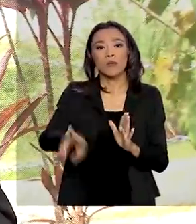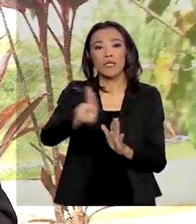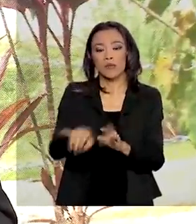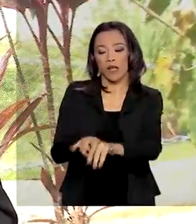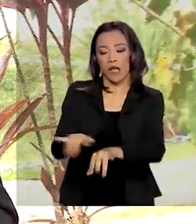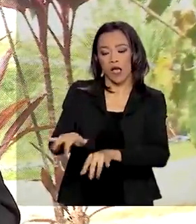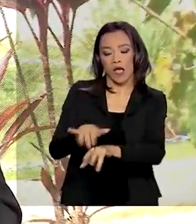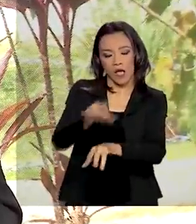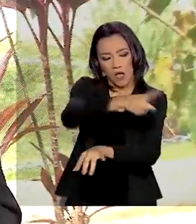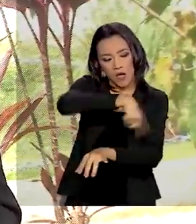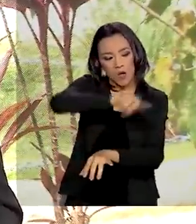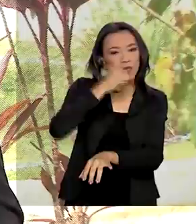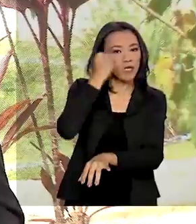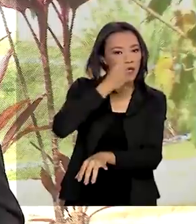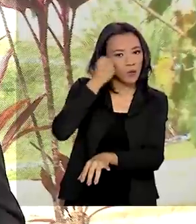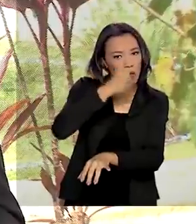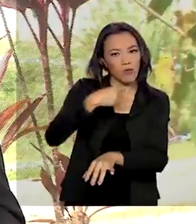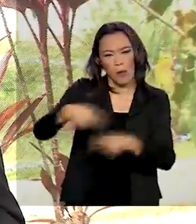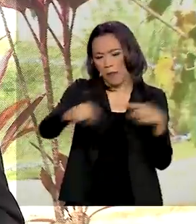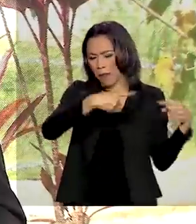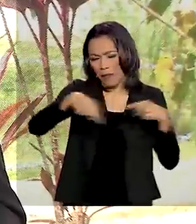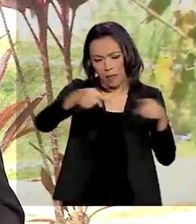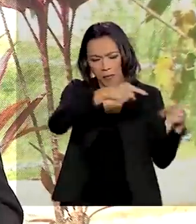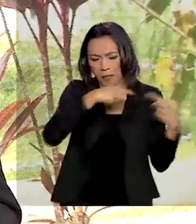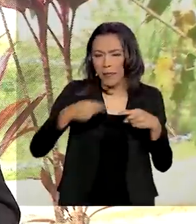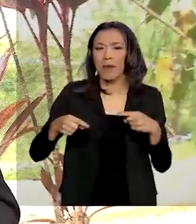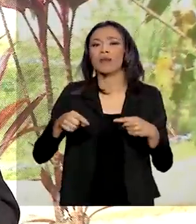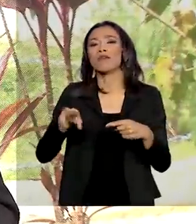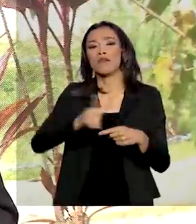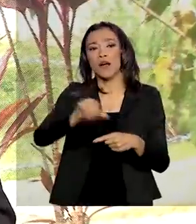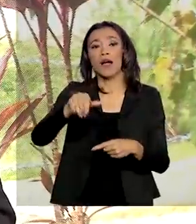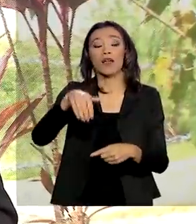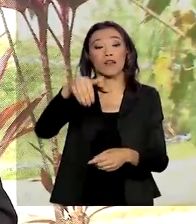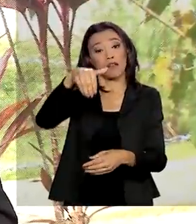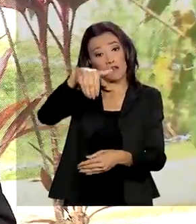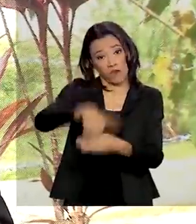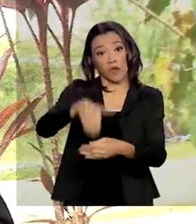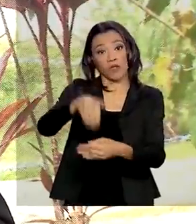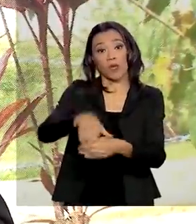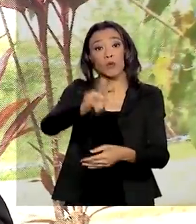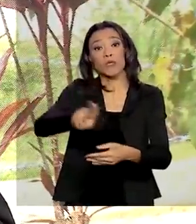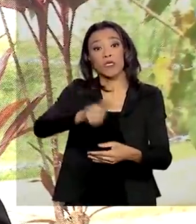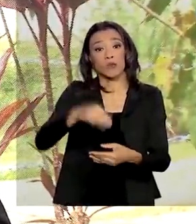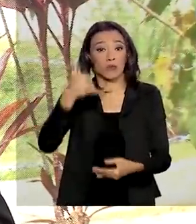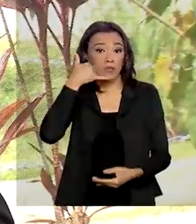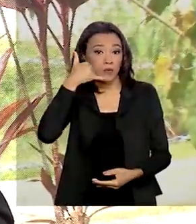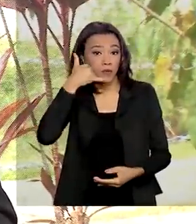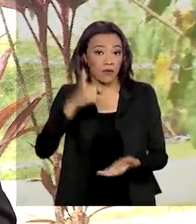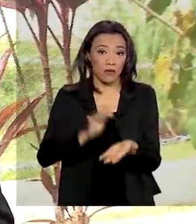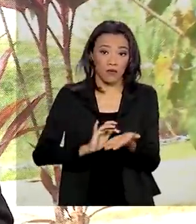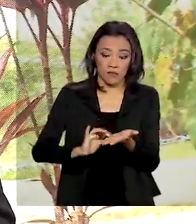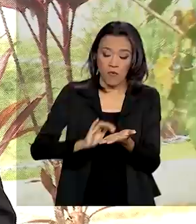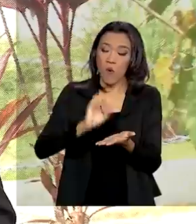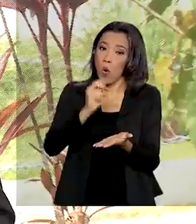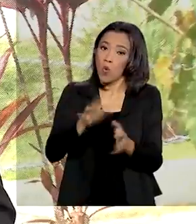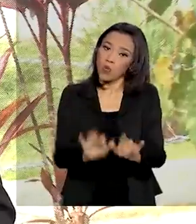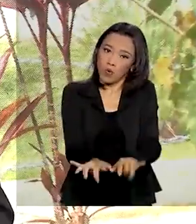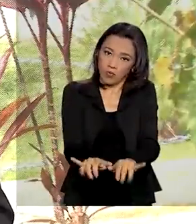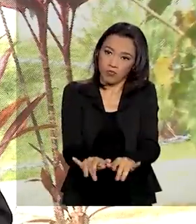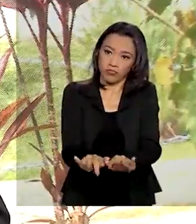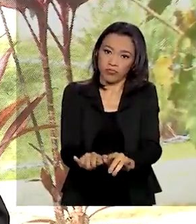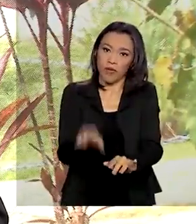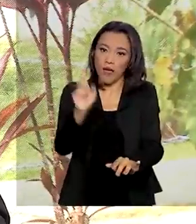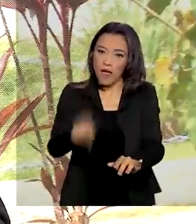senadores vão debater e também votar utilizando ou o celular ou o computador. Essa medida foi necessária para evitar